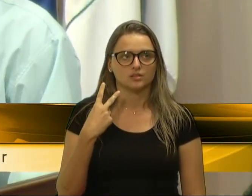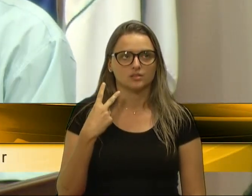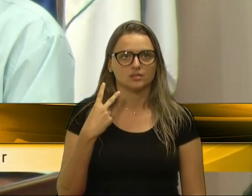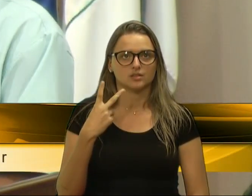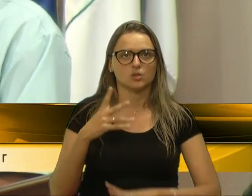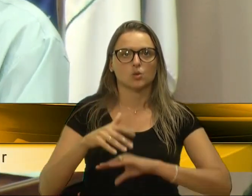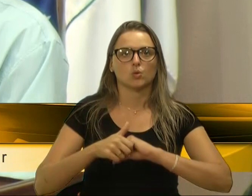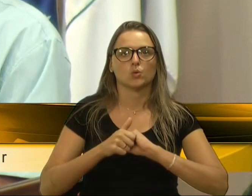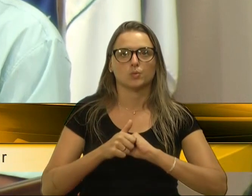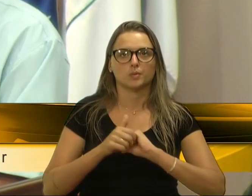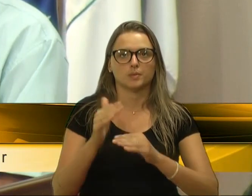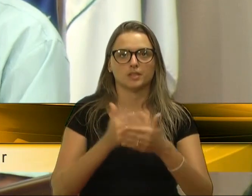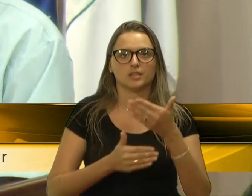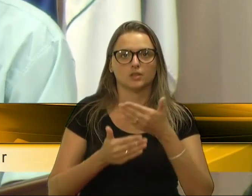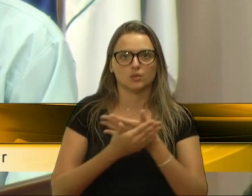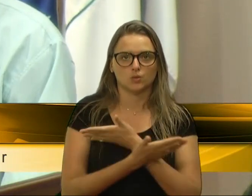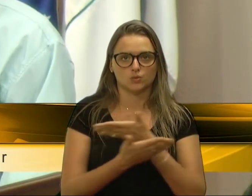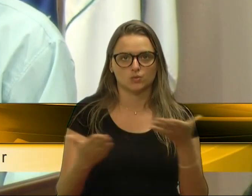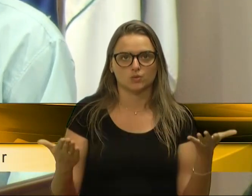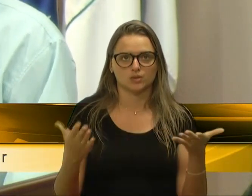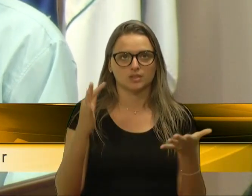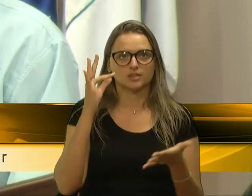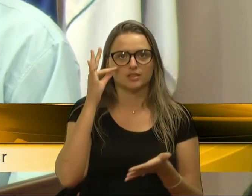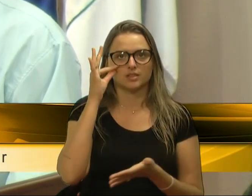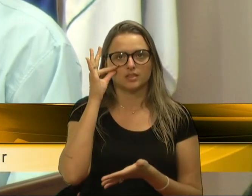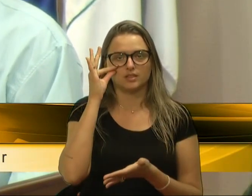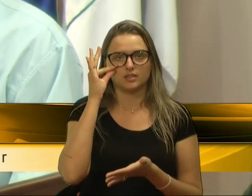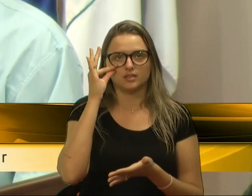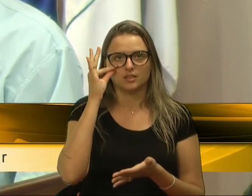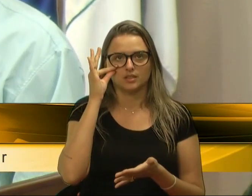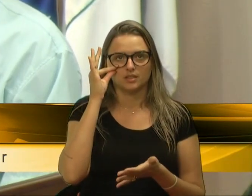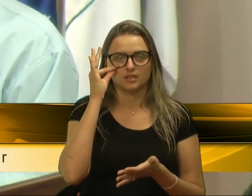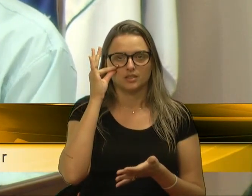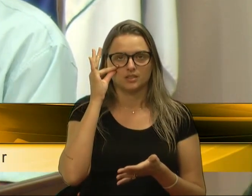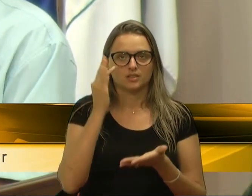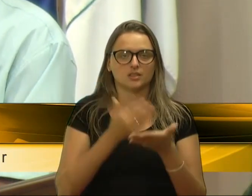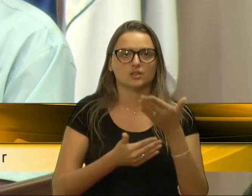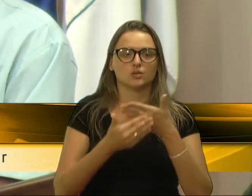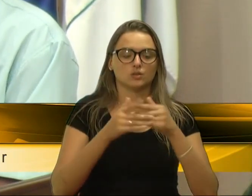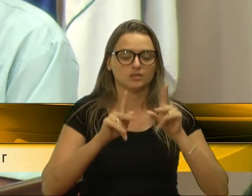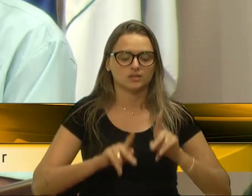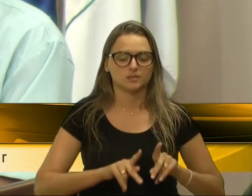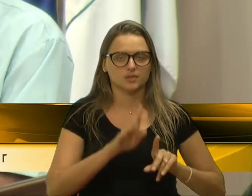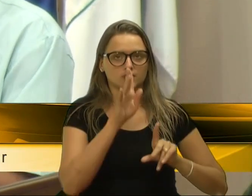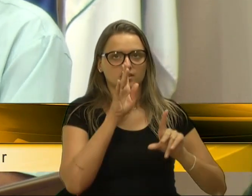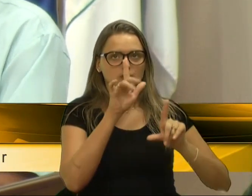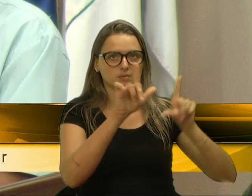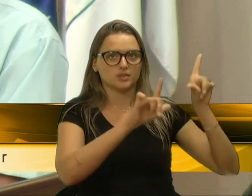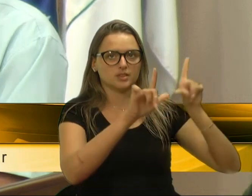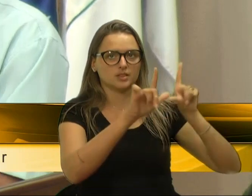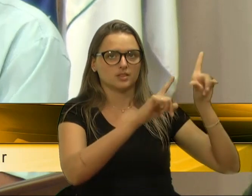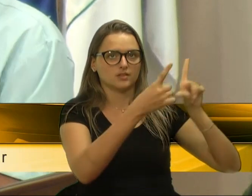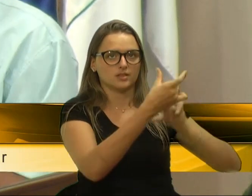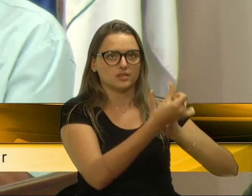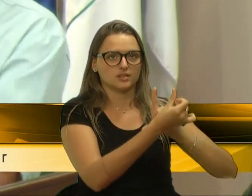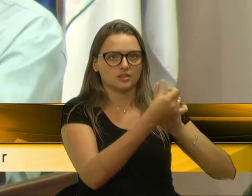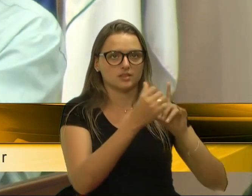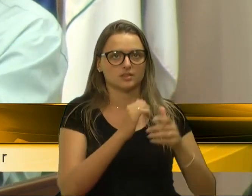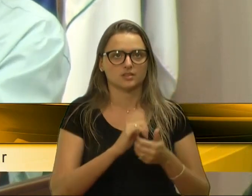cumprimentar a todos que se encontram aqui no plenário e a todos que nos assistem pela TV Câmara Cláudia 16.